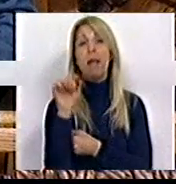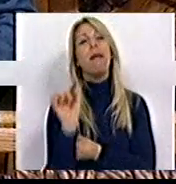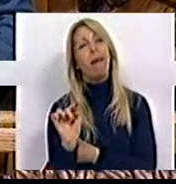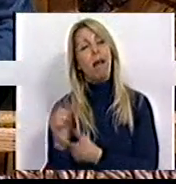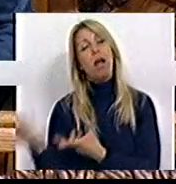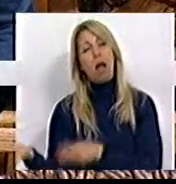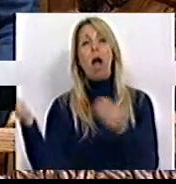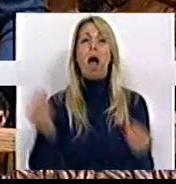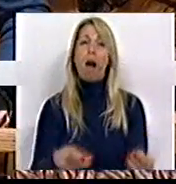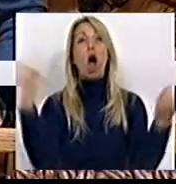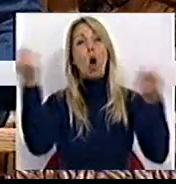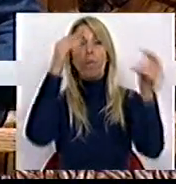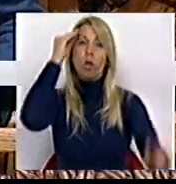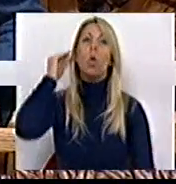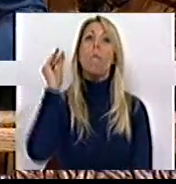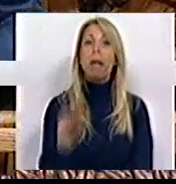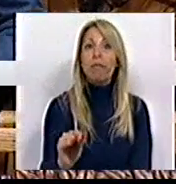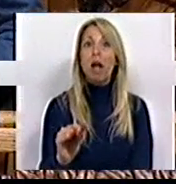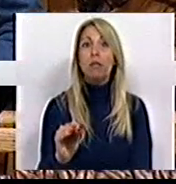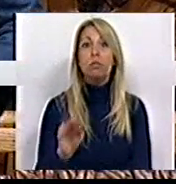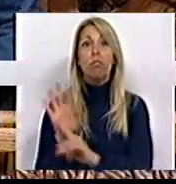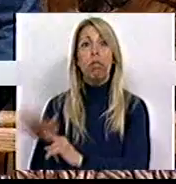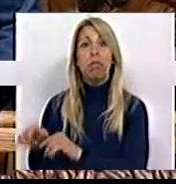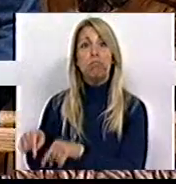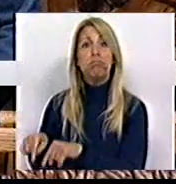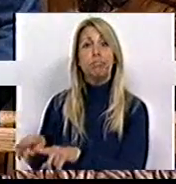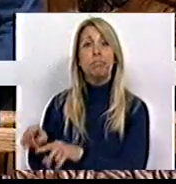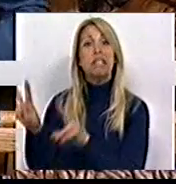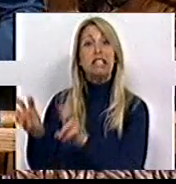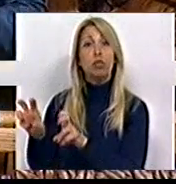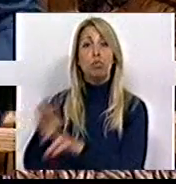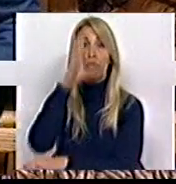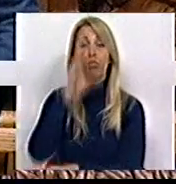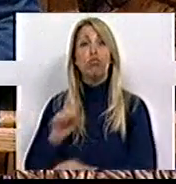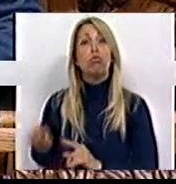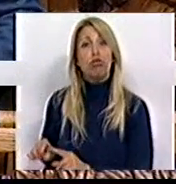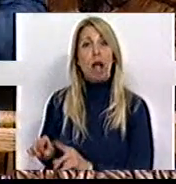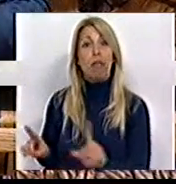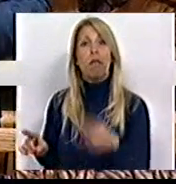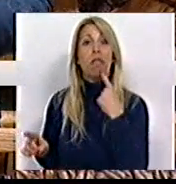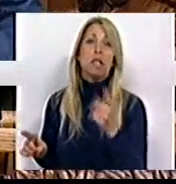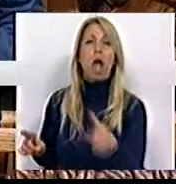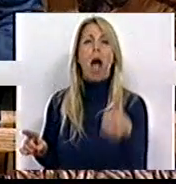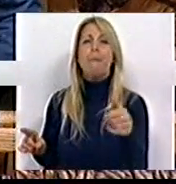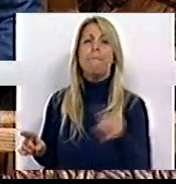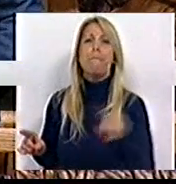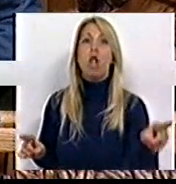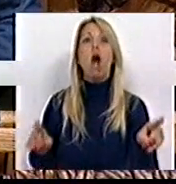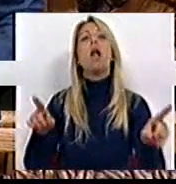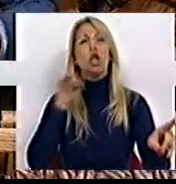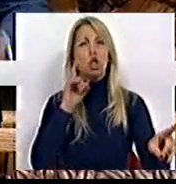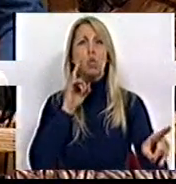eram apresentados, promovidos, recomendados em detrimento dos títulos do Estado. Entre esses produtos estavam seguros de